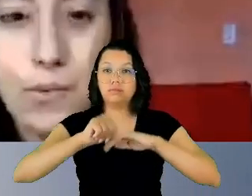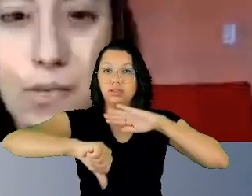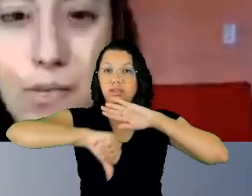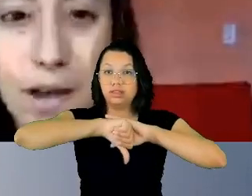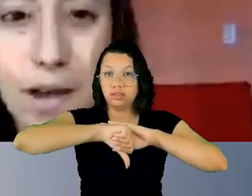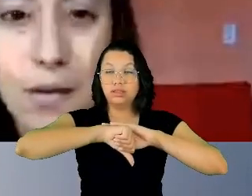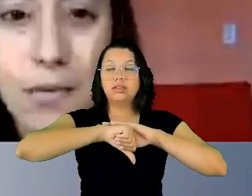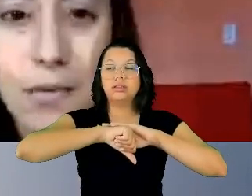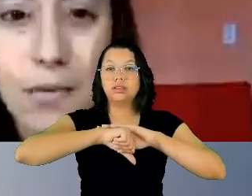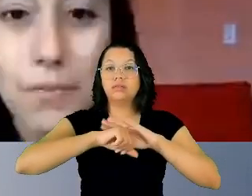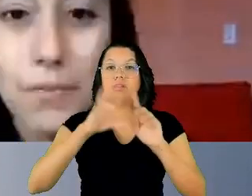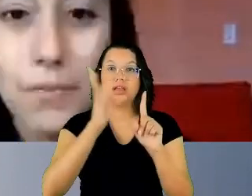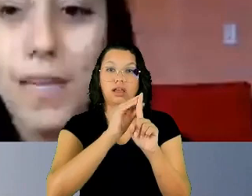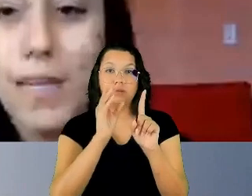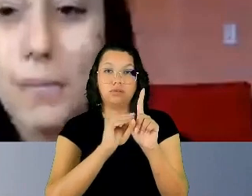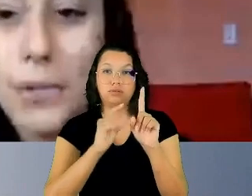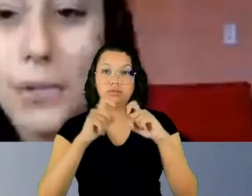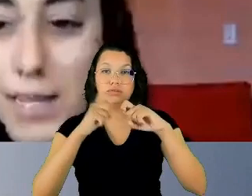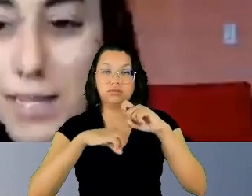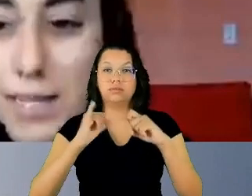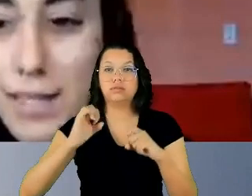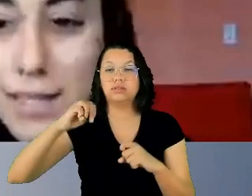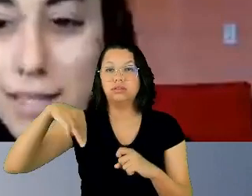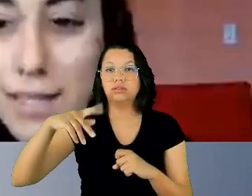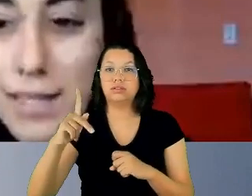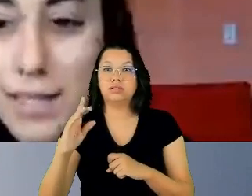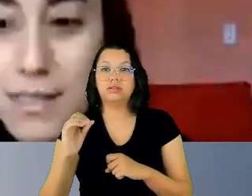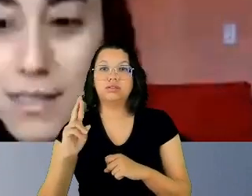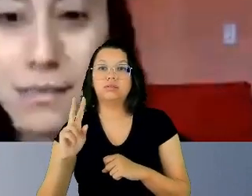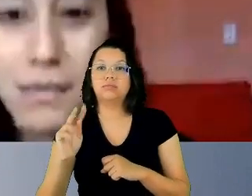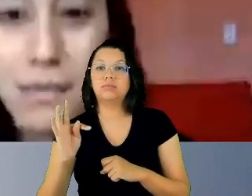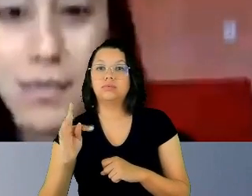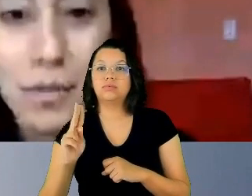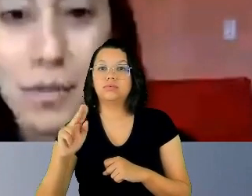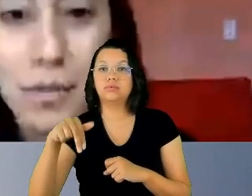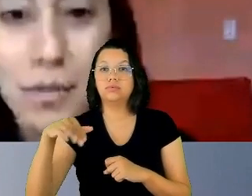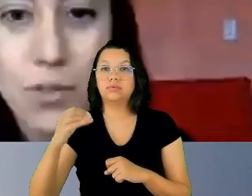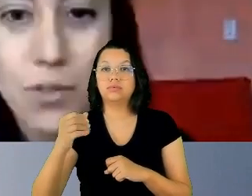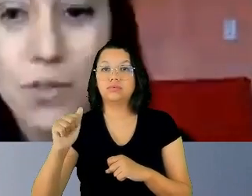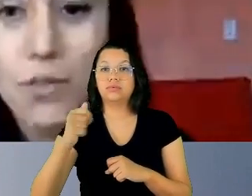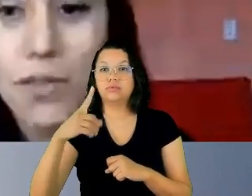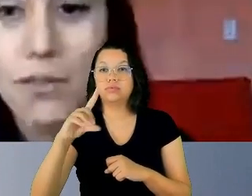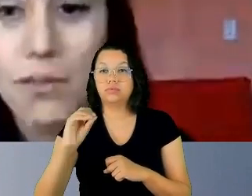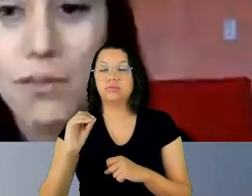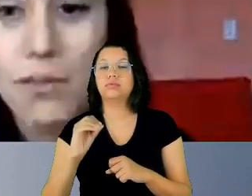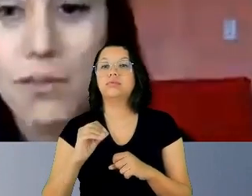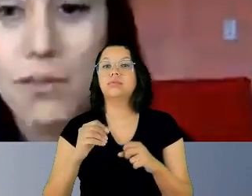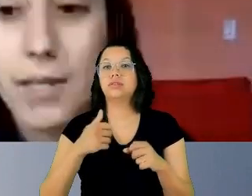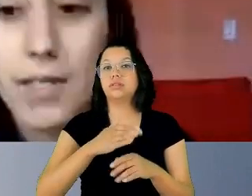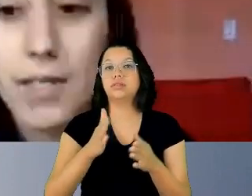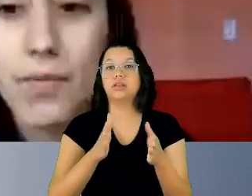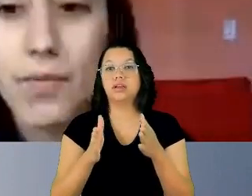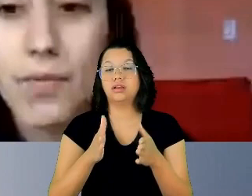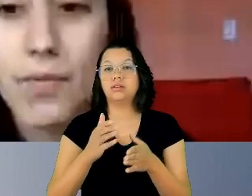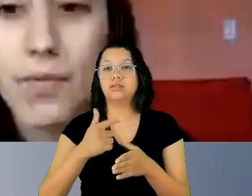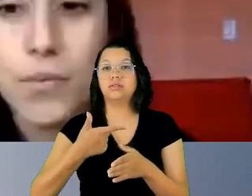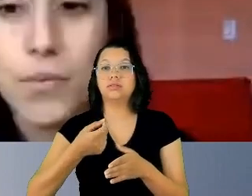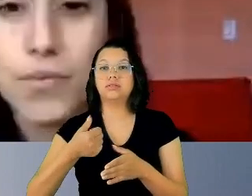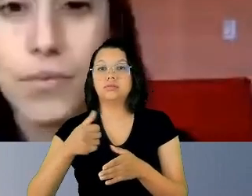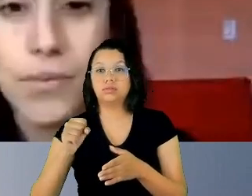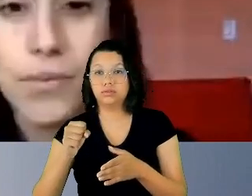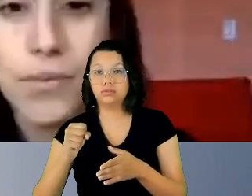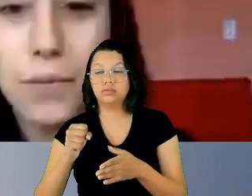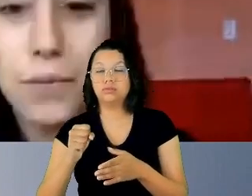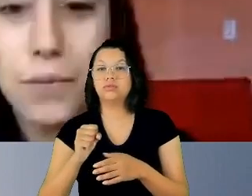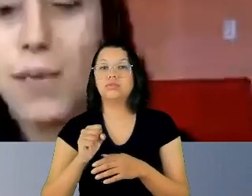importunação sexual e, por coincidência, lançado em 2018, no mesmo ano em que a gente lançou o filme Chega